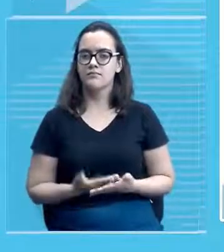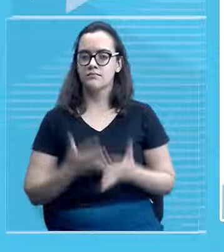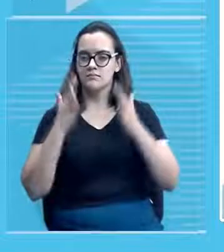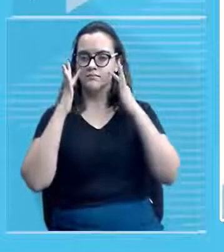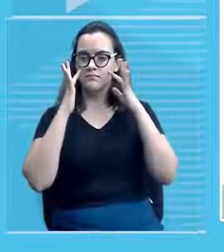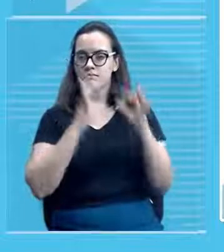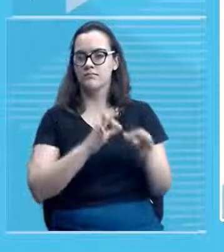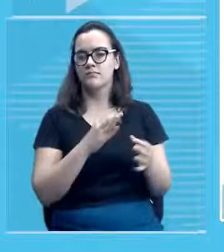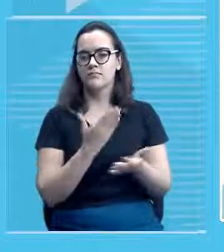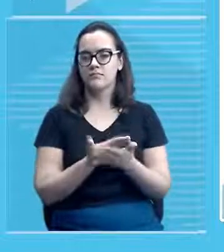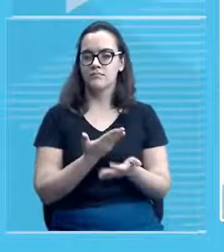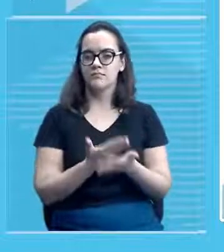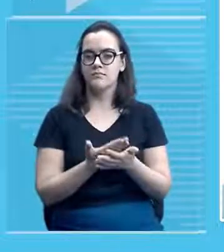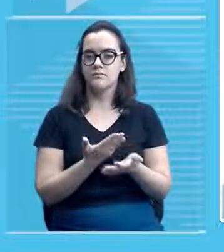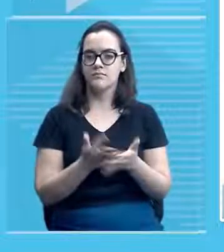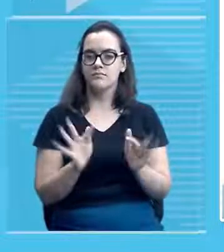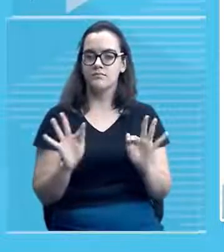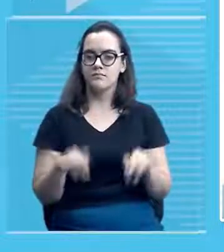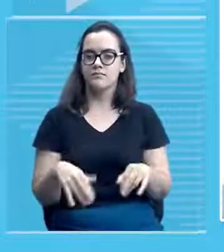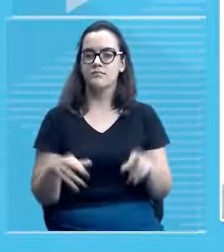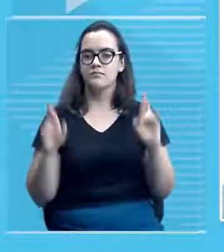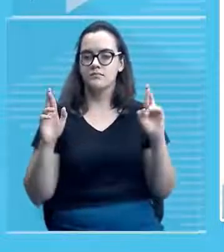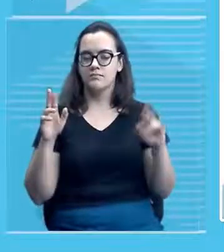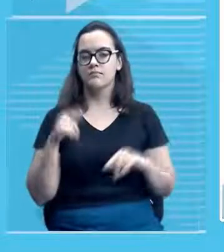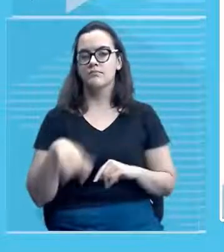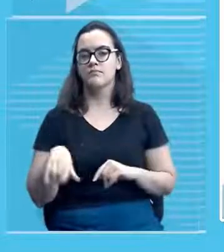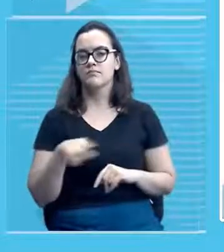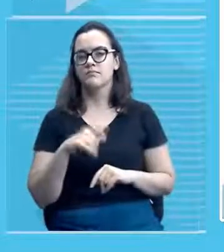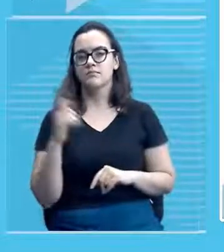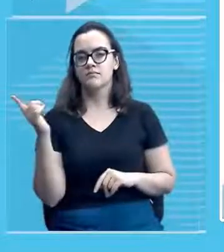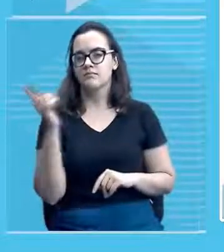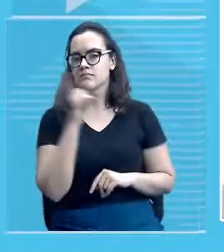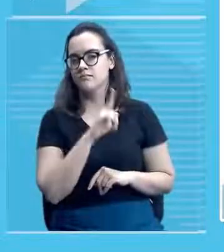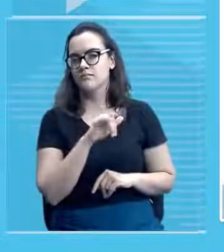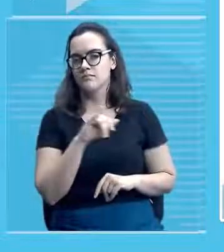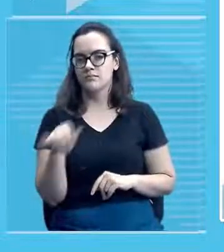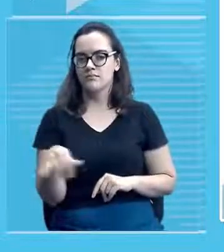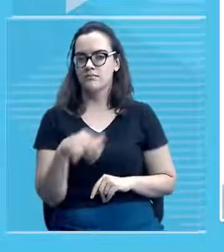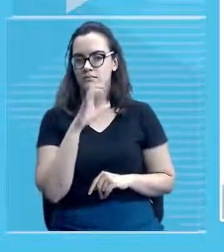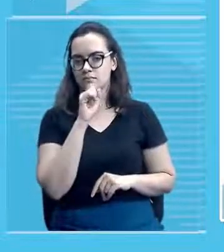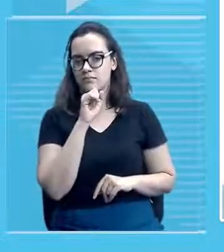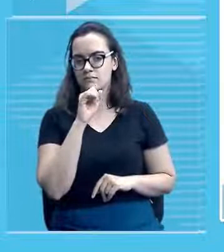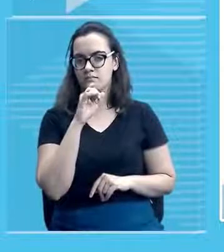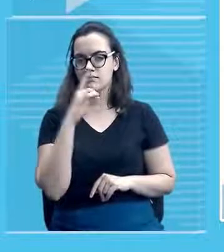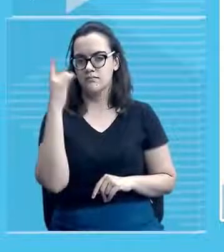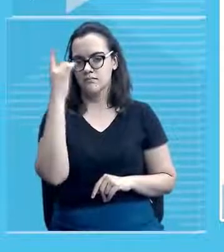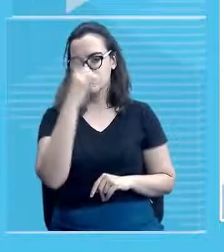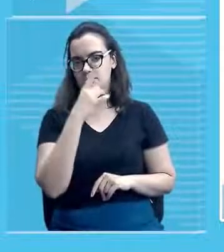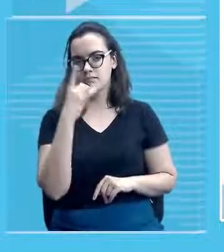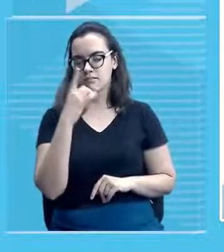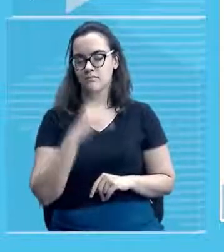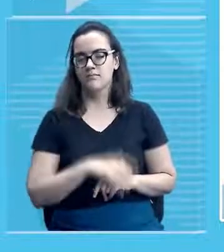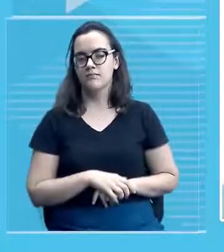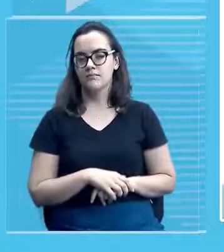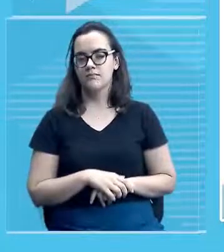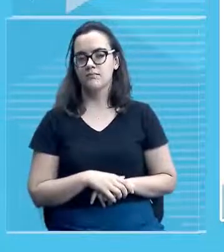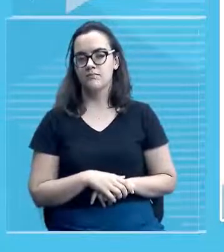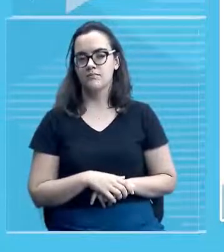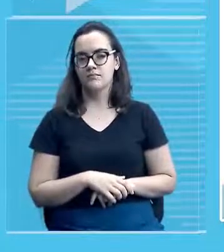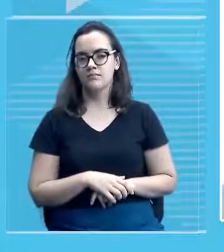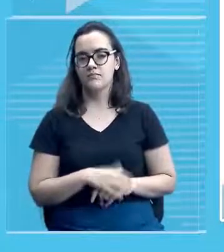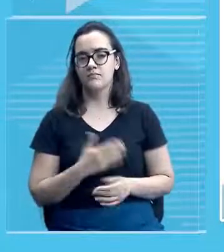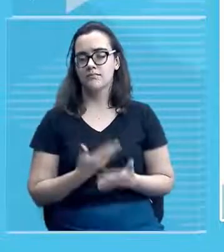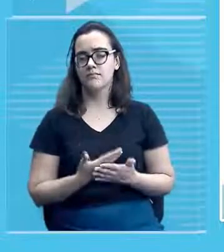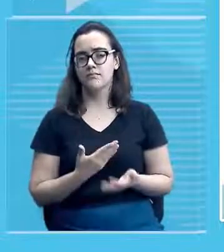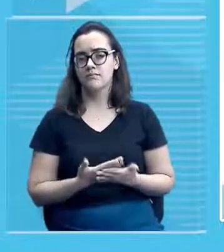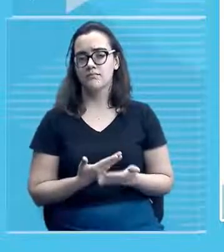nossa aula finalizou por hoje é só espero que vocês aí tenham um bom fim de semana deixo meu abraço e até a nossa próxima